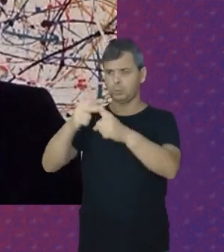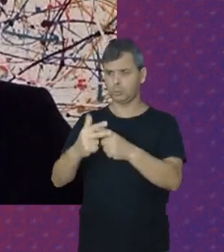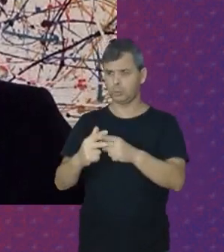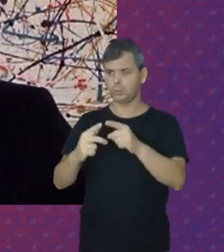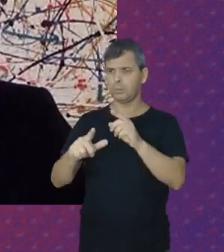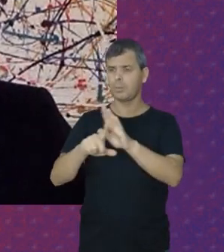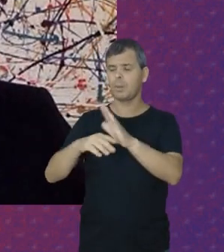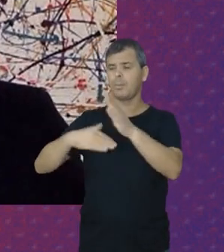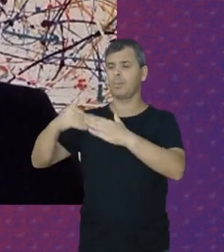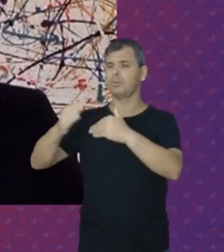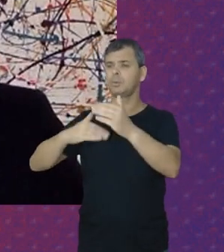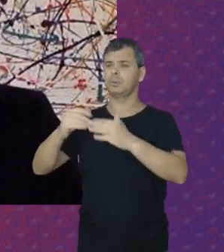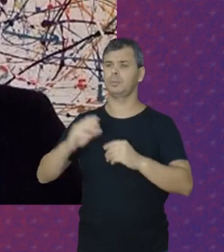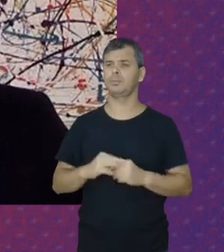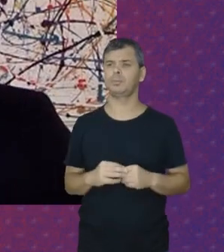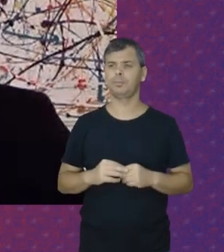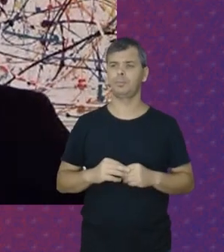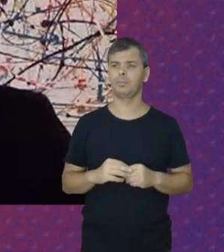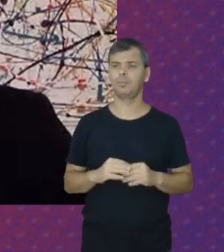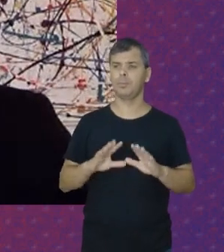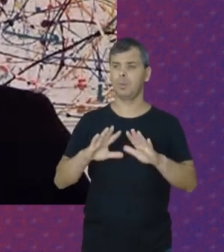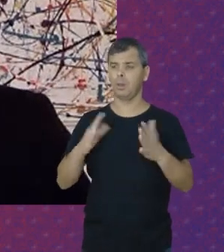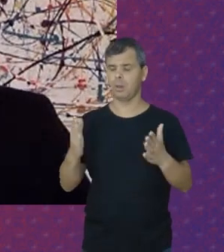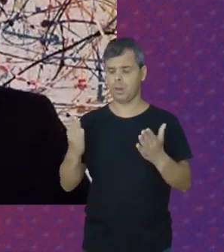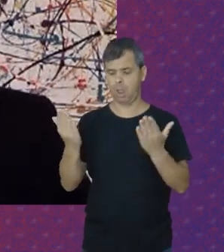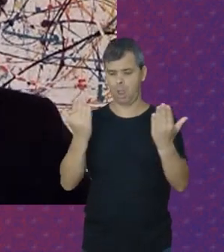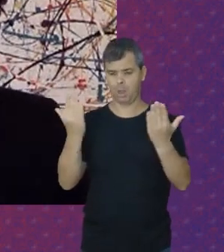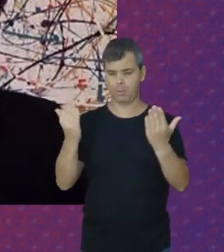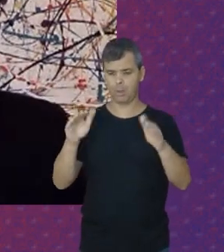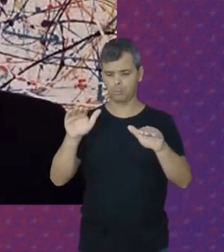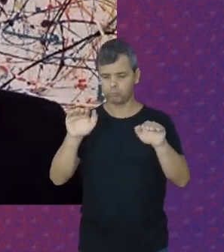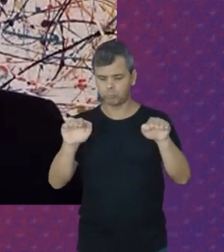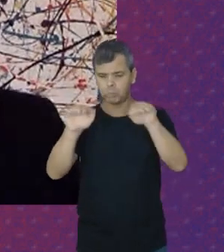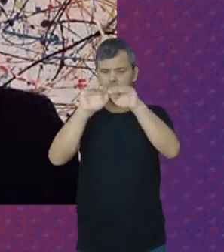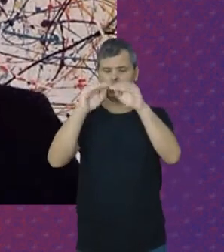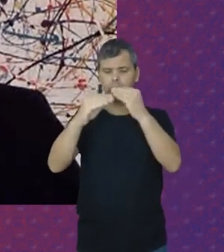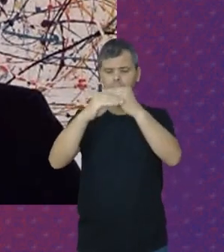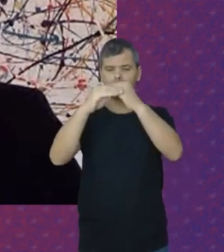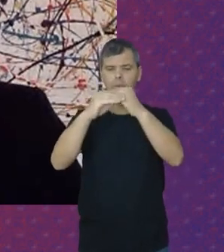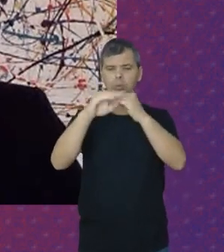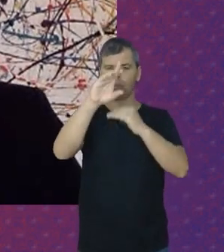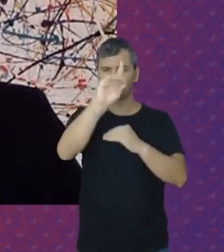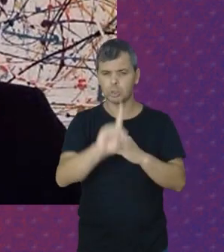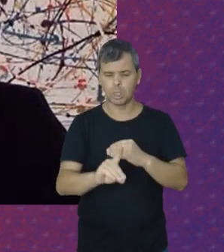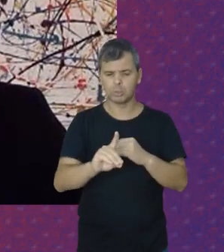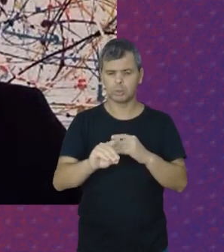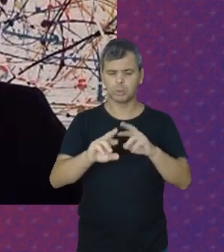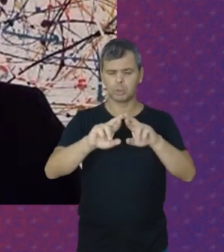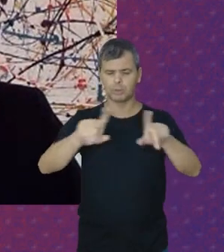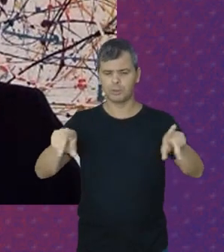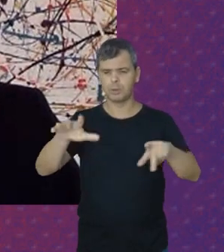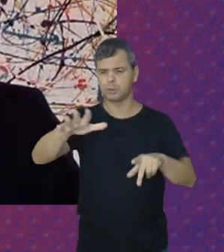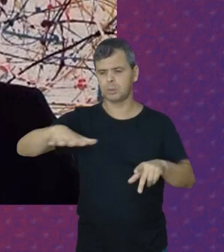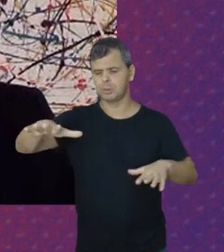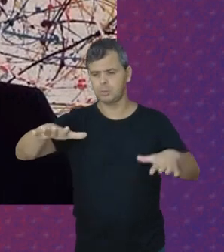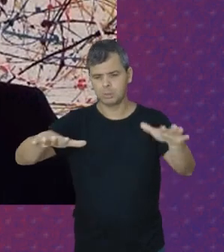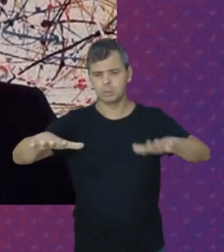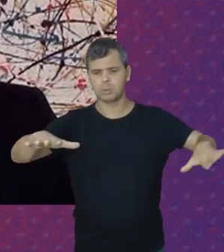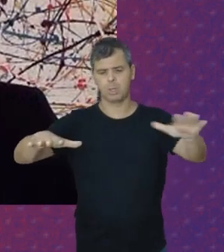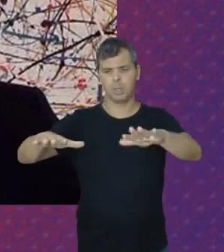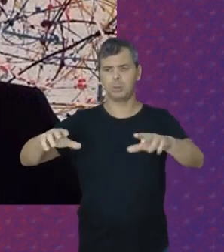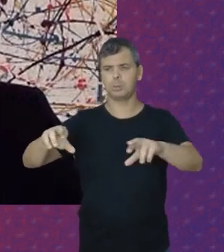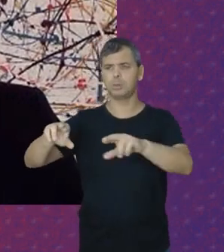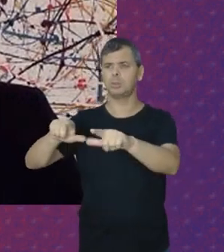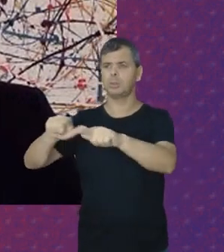Da sua profissão E da equiparação De direitos Em relação As demais Categorias De trabalhadores E